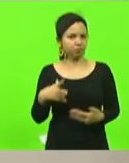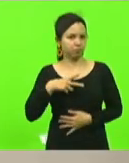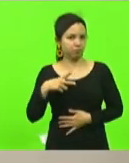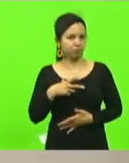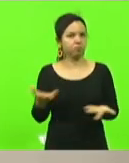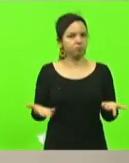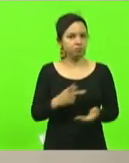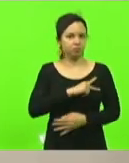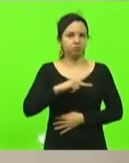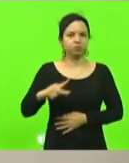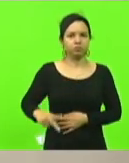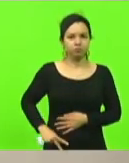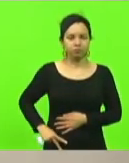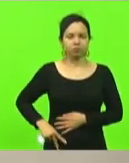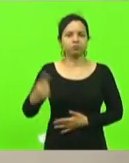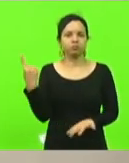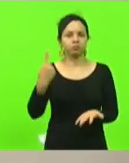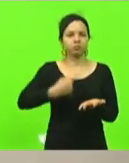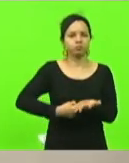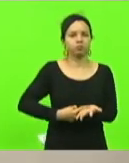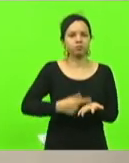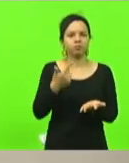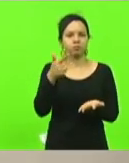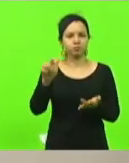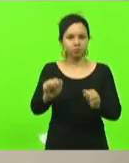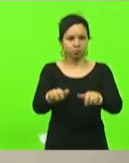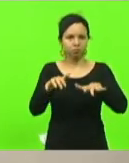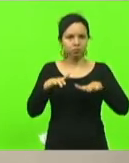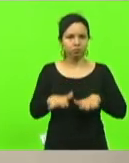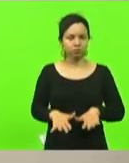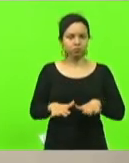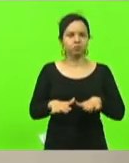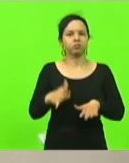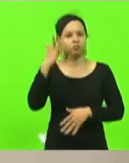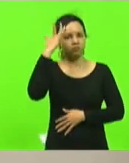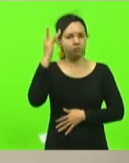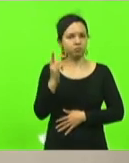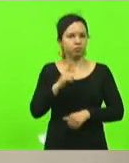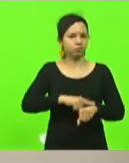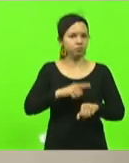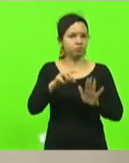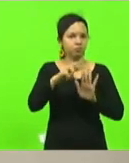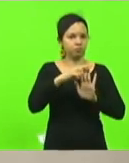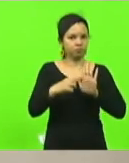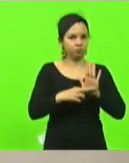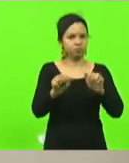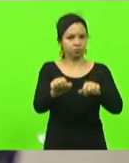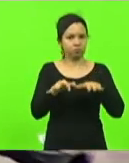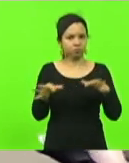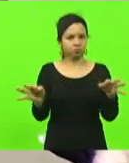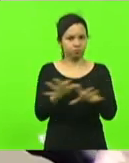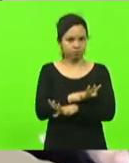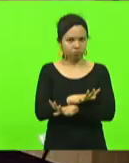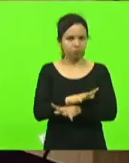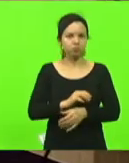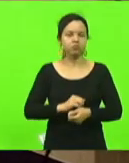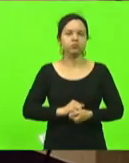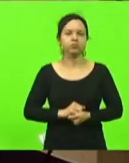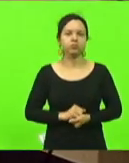esta presidência convoca outra sessão ordinária para amanhã no horário regimental está encerrada a presente sessão e